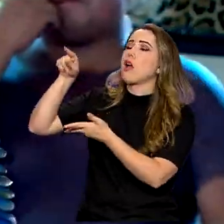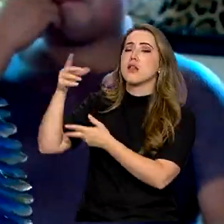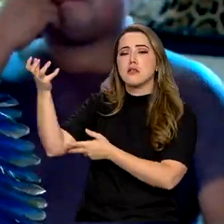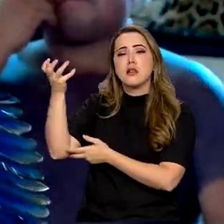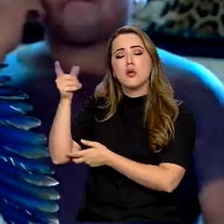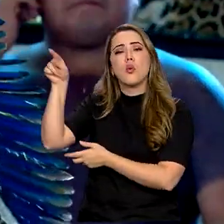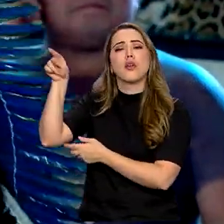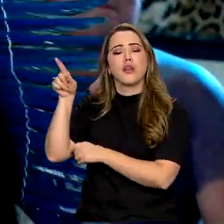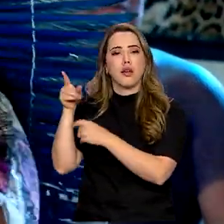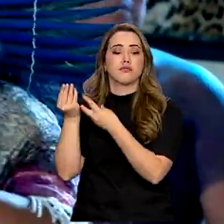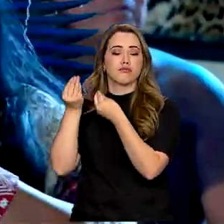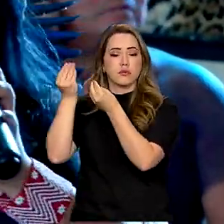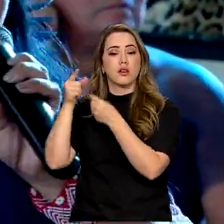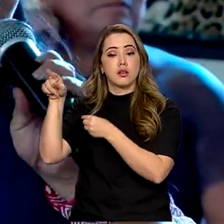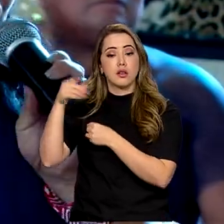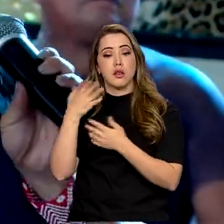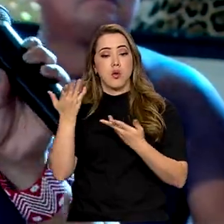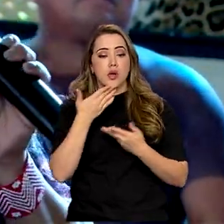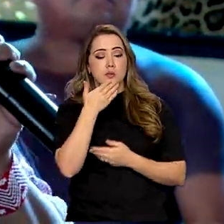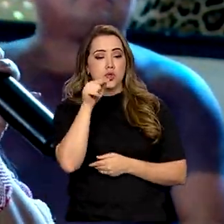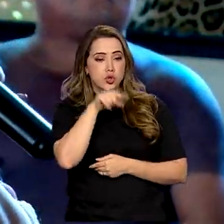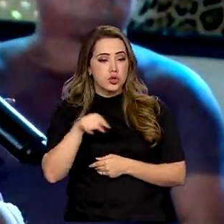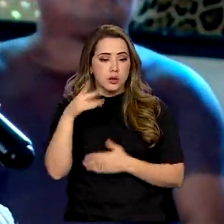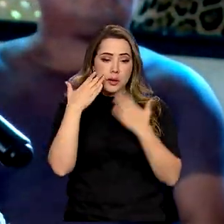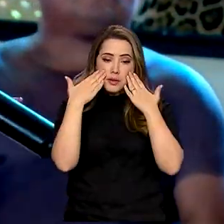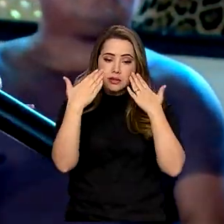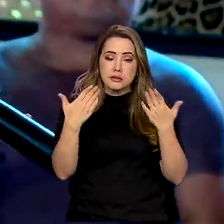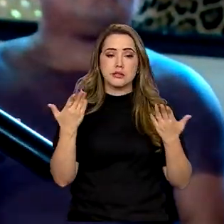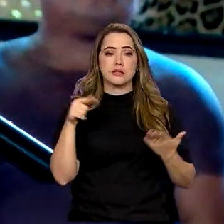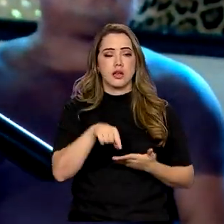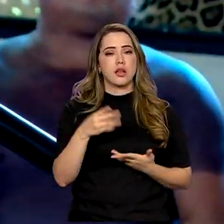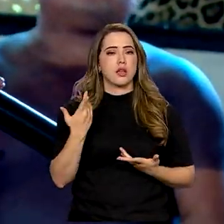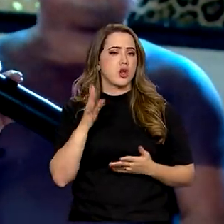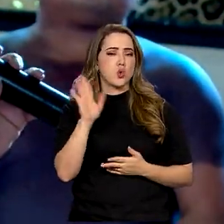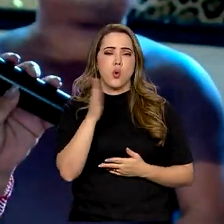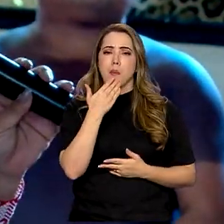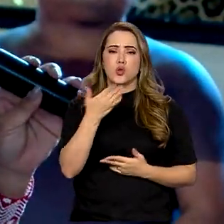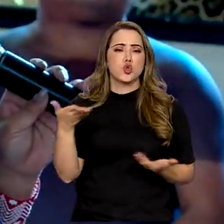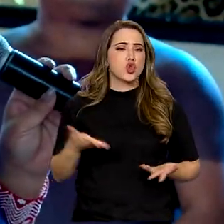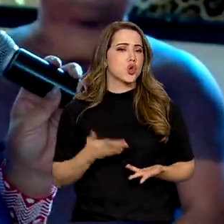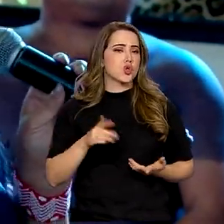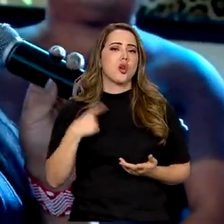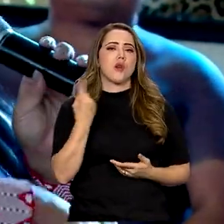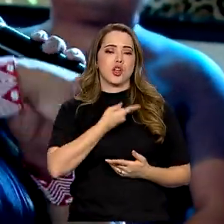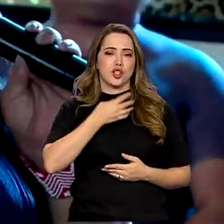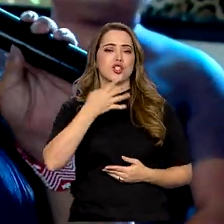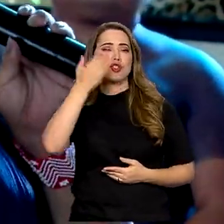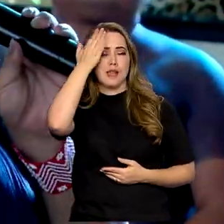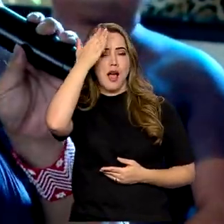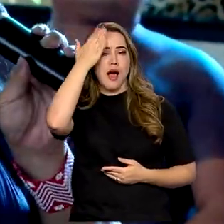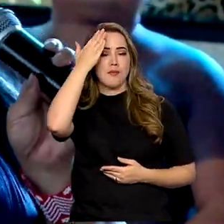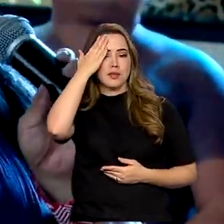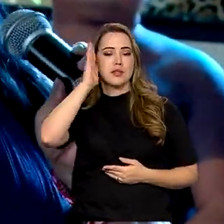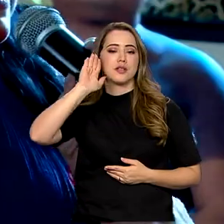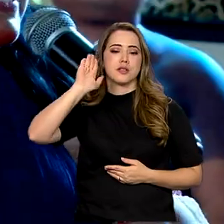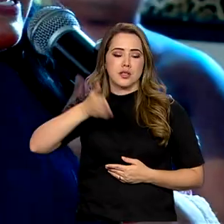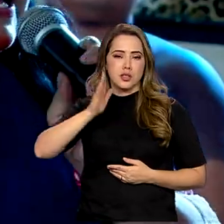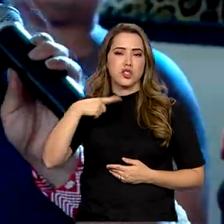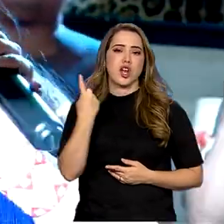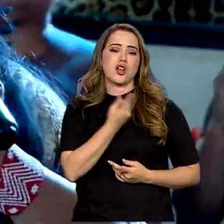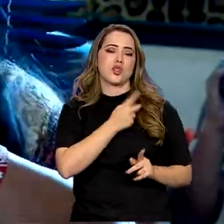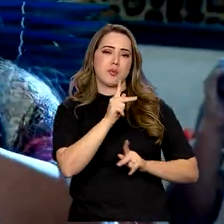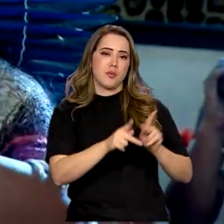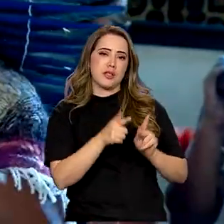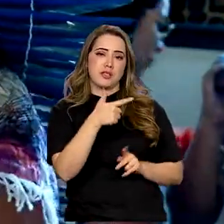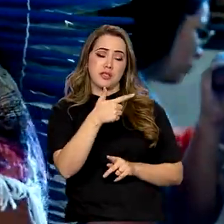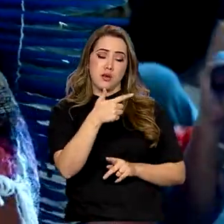clamor que o Nisélio apresentou aqui, que não é o clamor de hoje, a gente sabe que o nosso povo já está aí, há 523 anos, né,